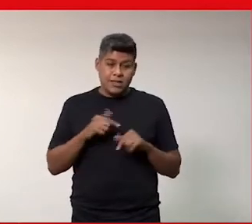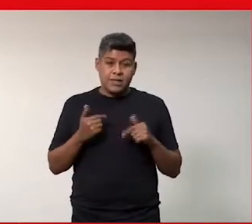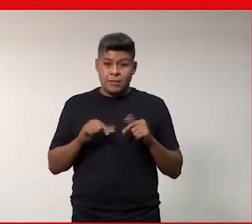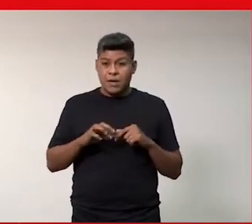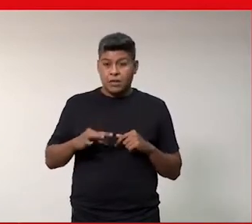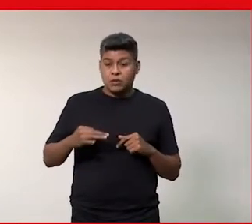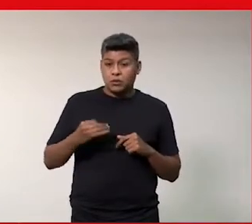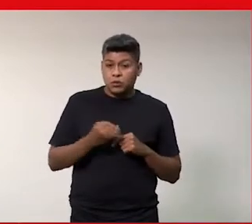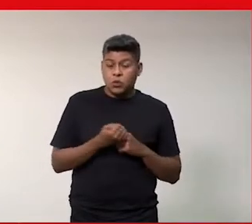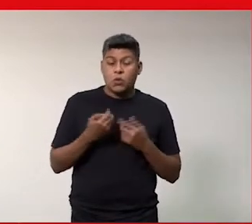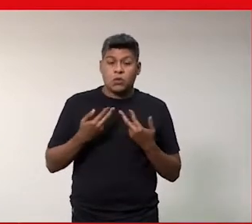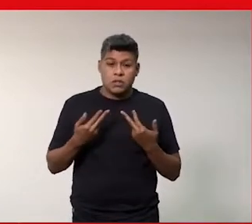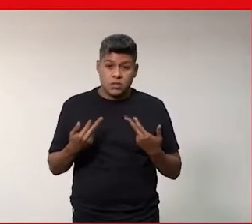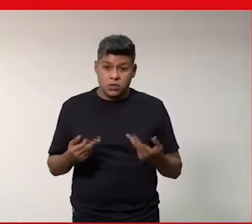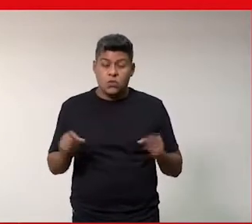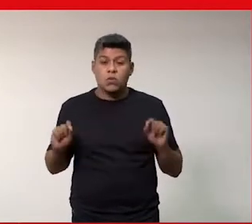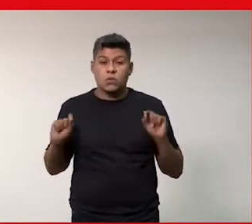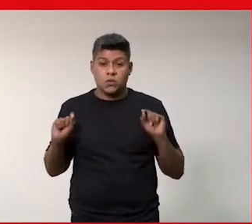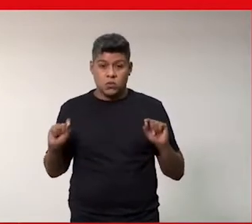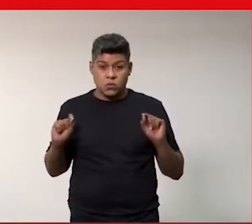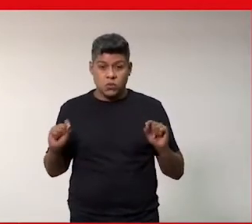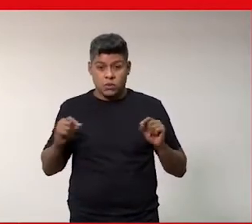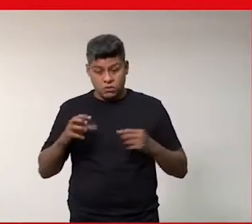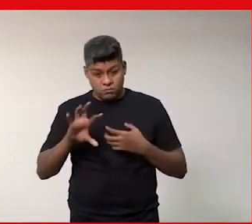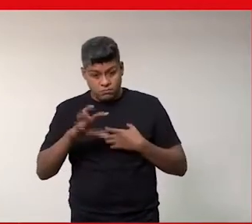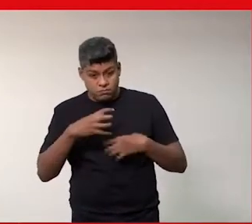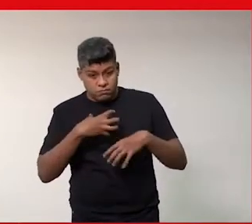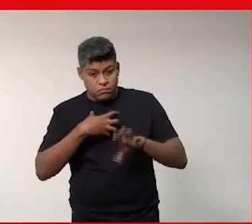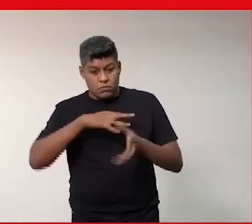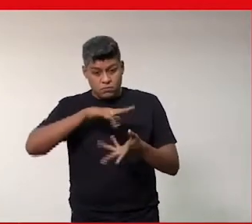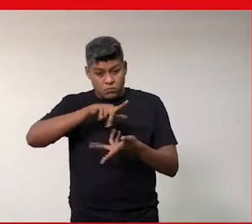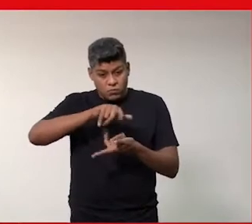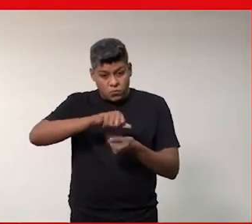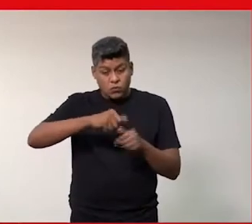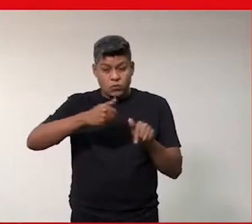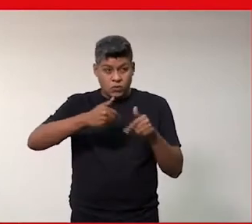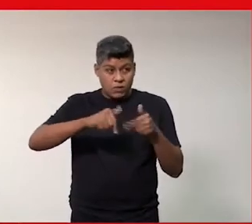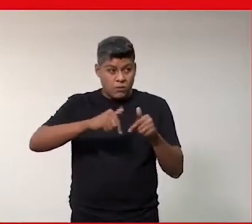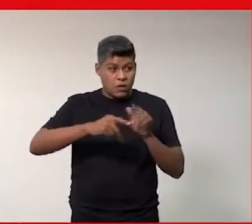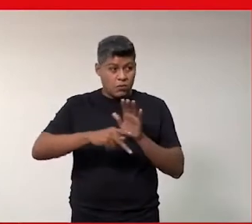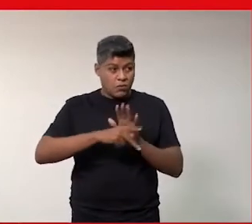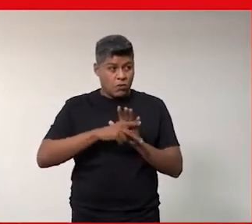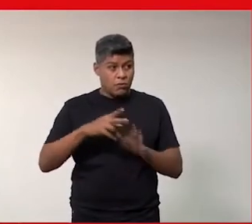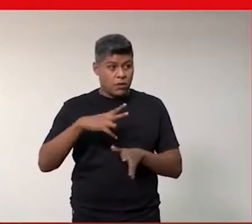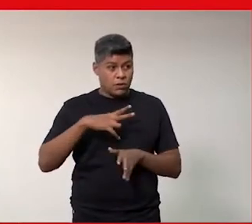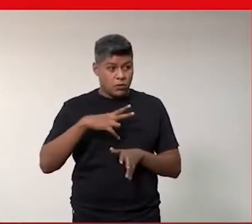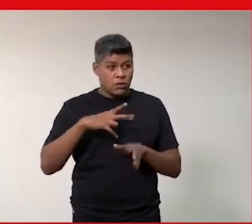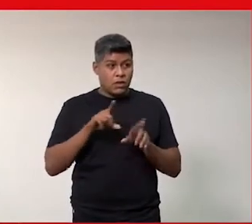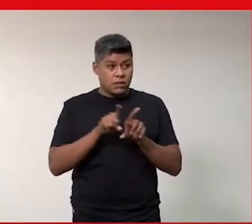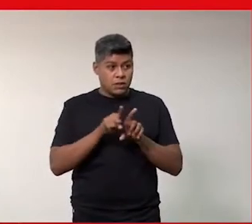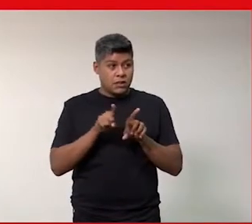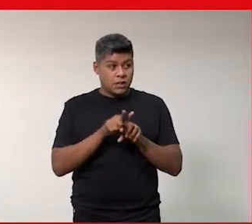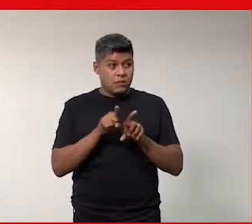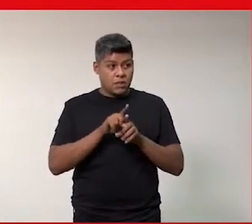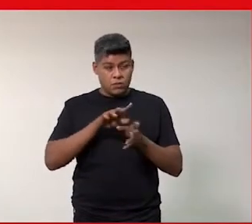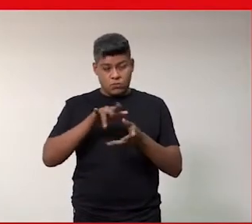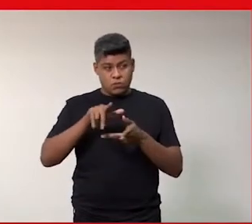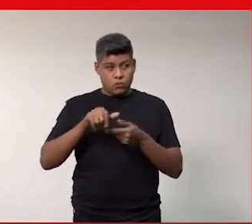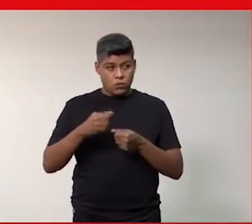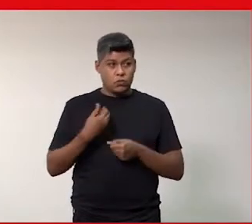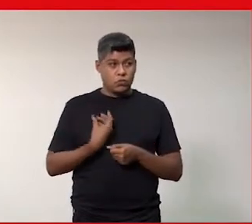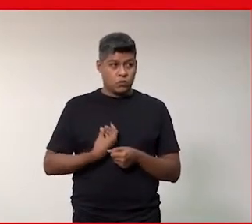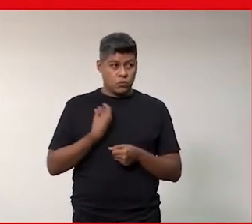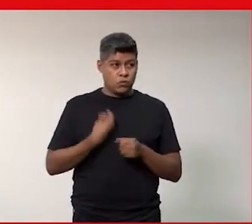todas essas questões que impactam no mundo do trabalho, seja na esfera privada, impactam também no mundo privado